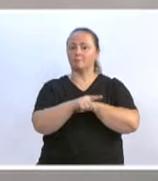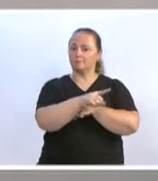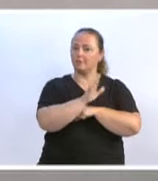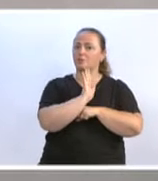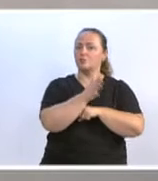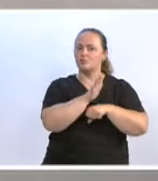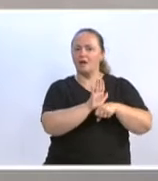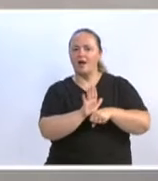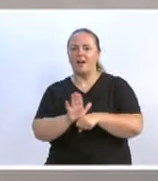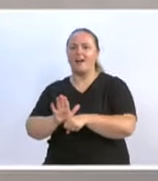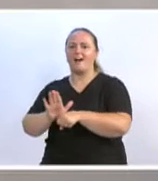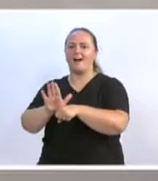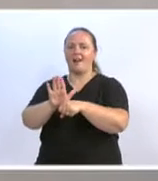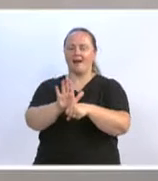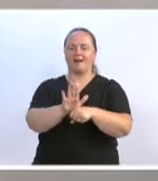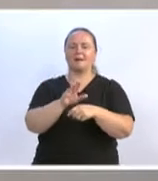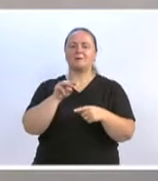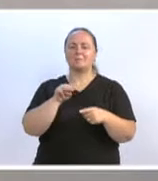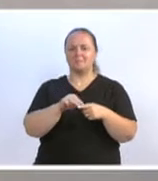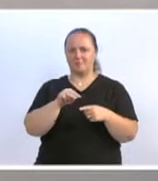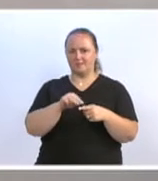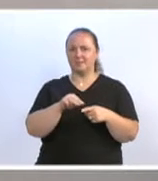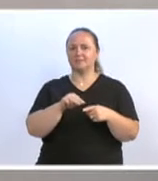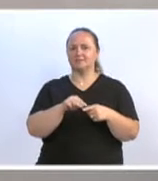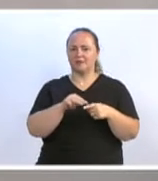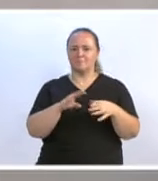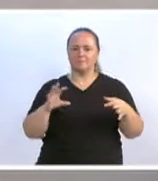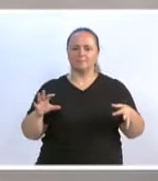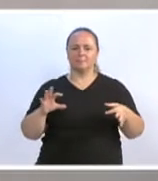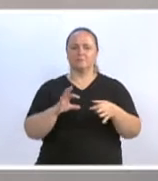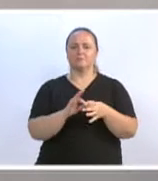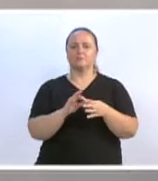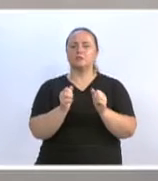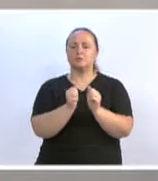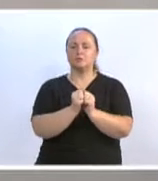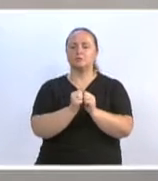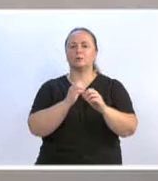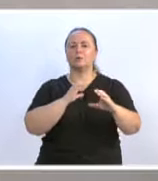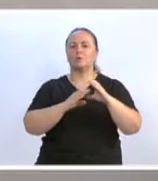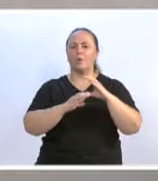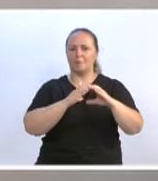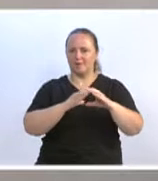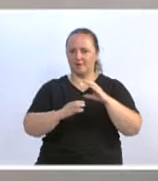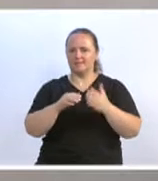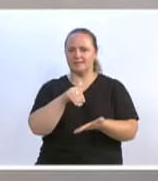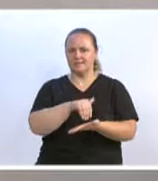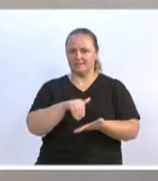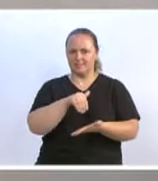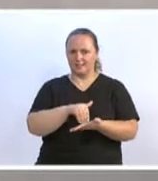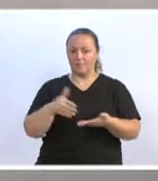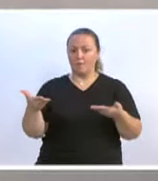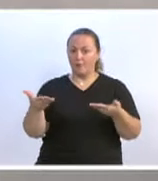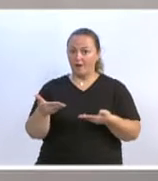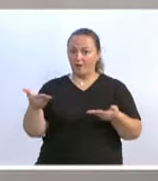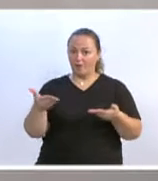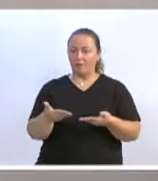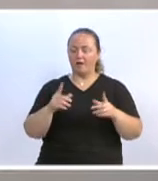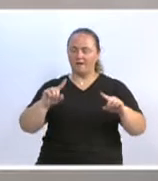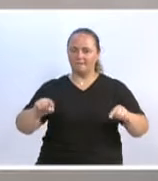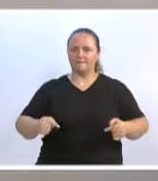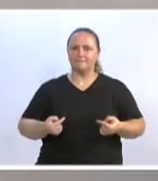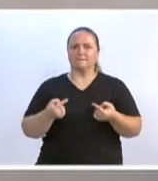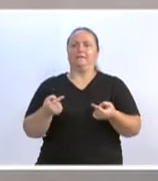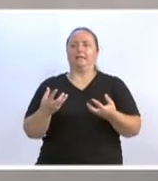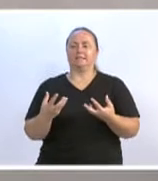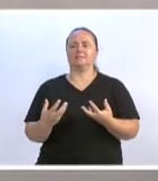muito ao governo municipal à frente da Secretaria de Comunicação, agora vai aceitar esse desafio